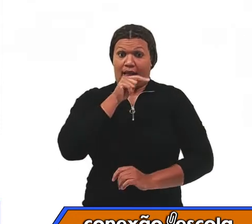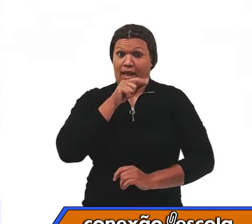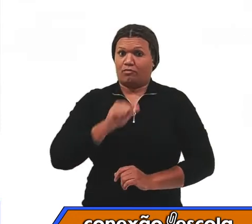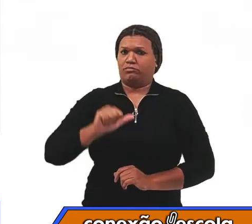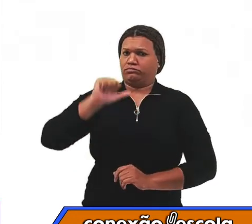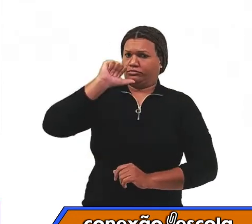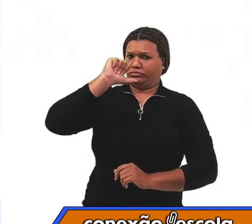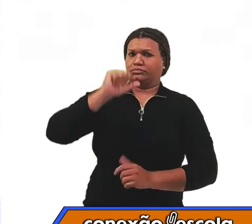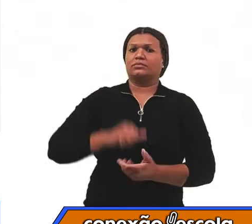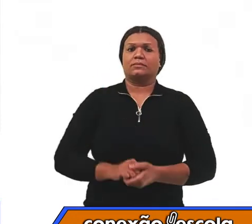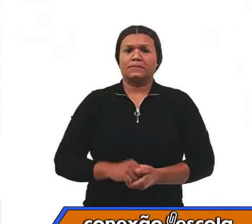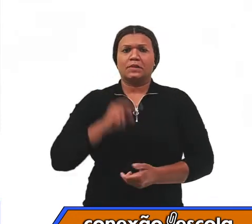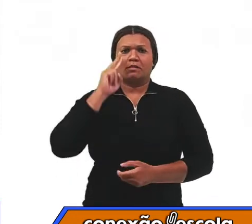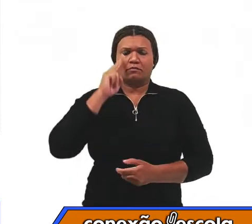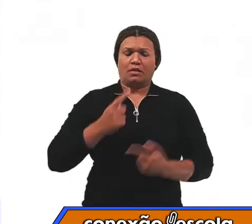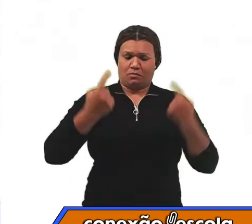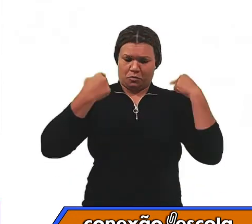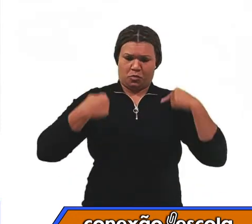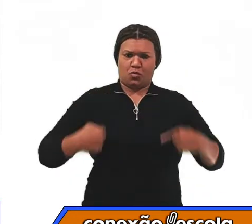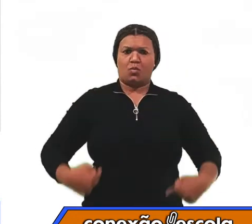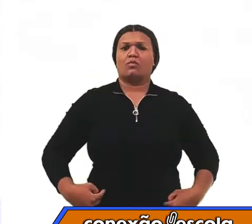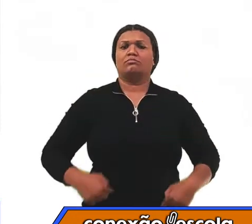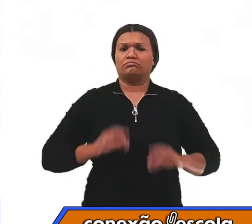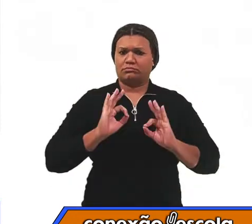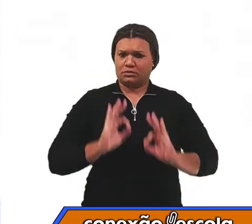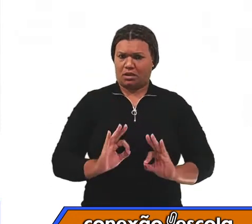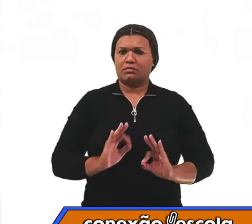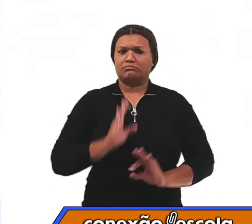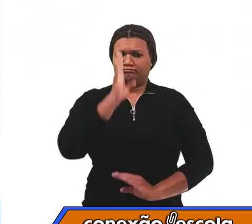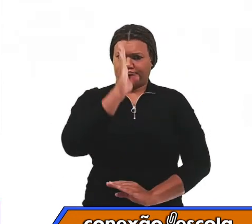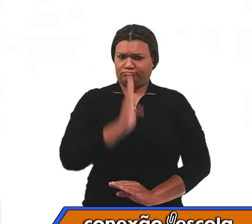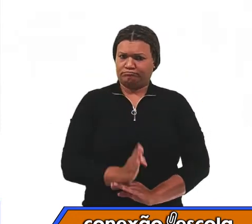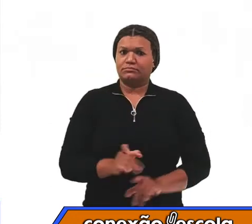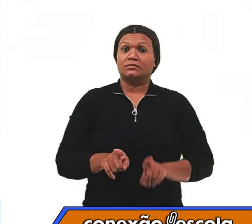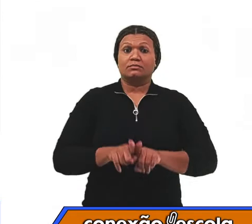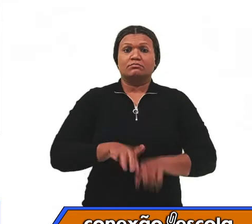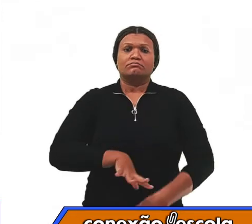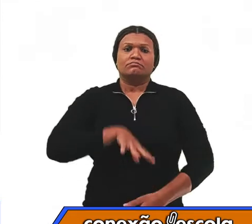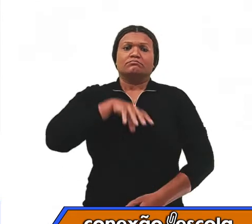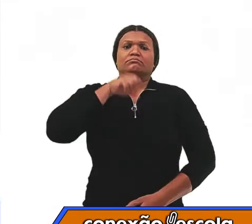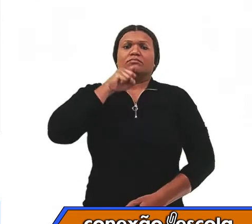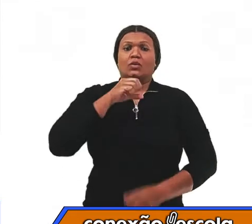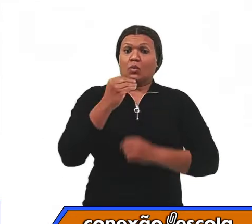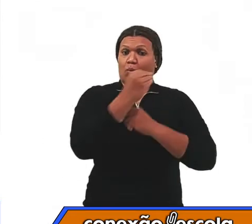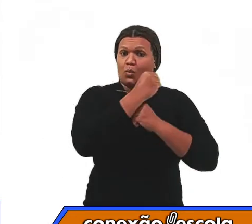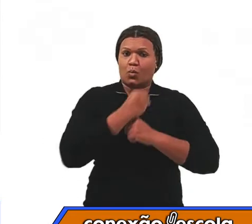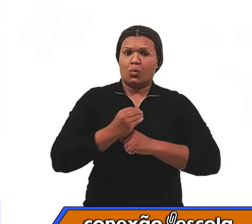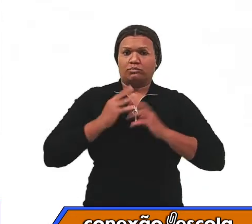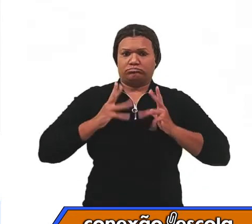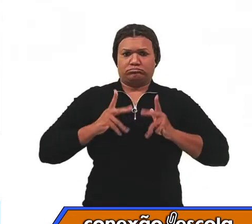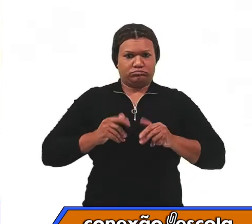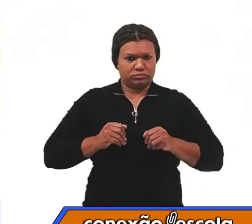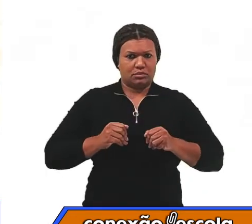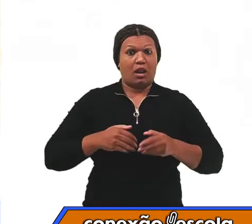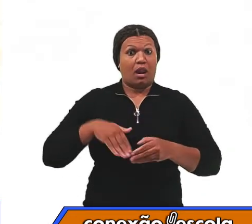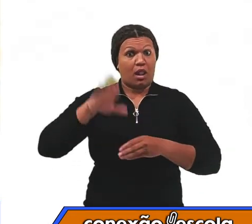Observe a postura e a respiração. Cuide de sua higiene. Leve toalha e álcool em gel.